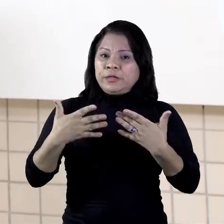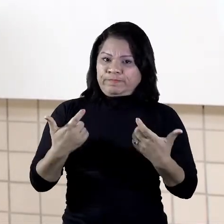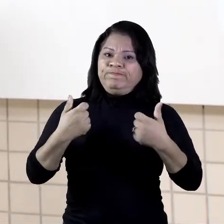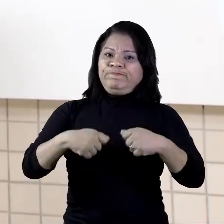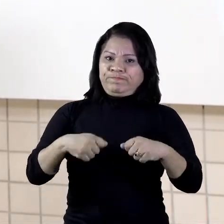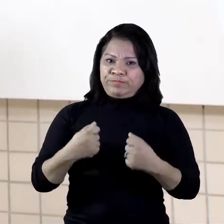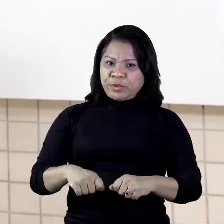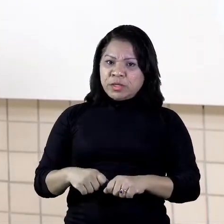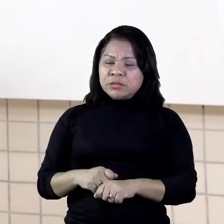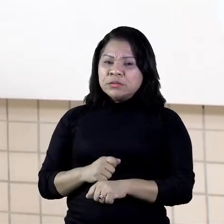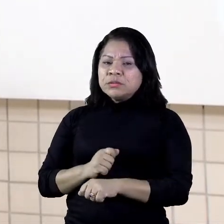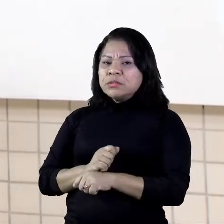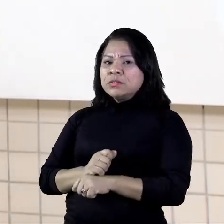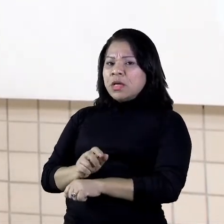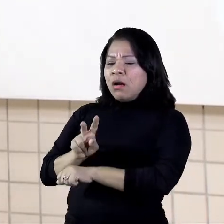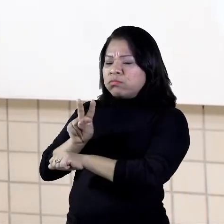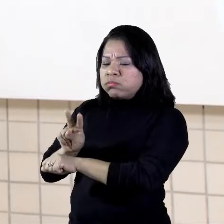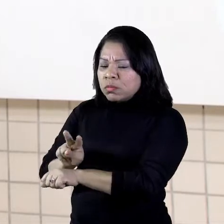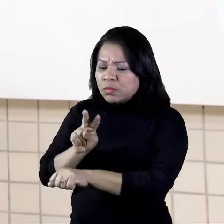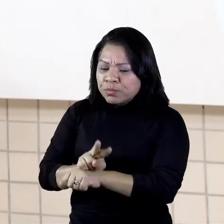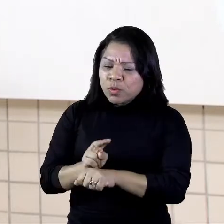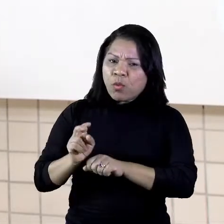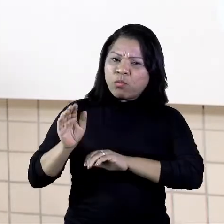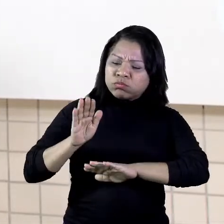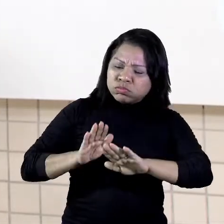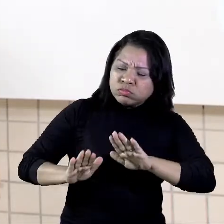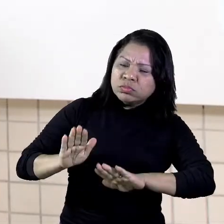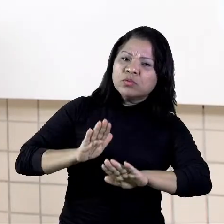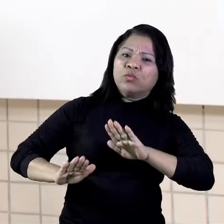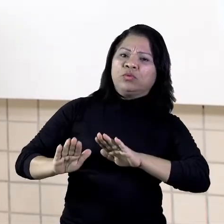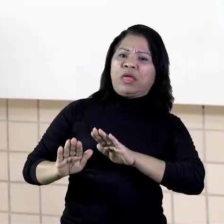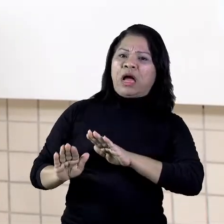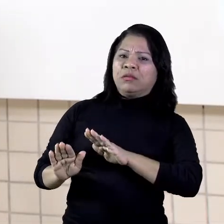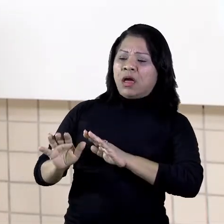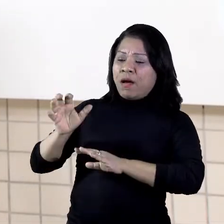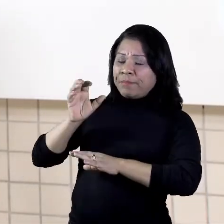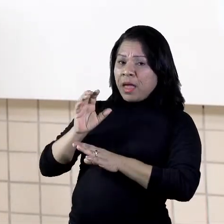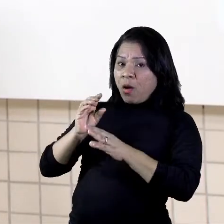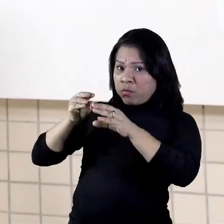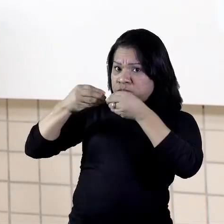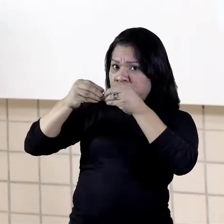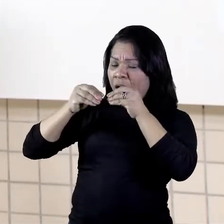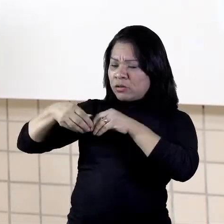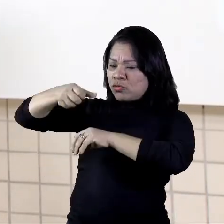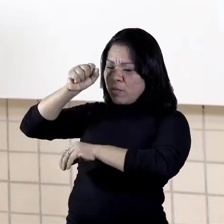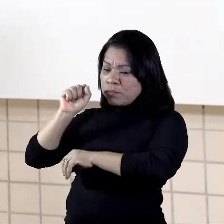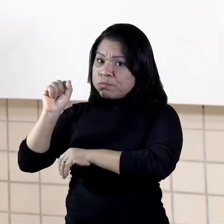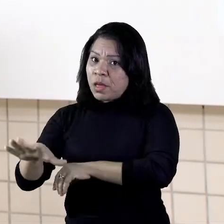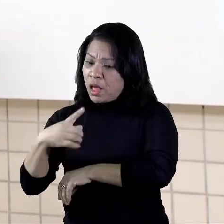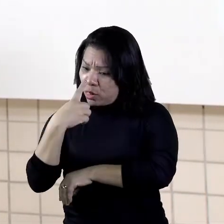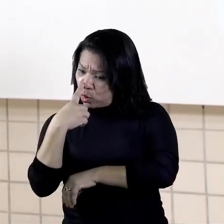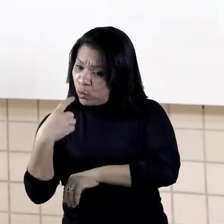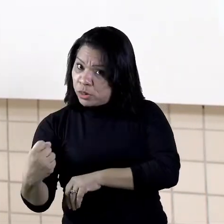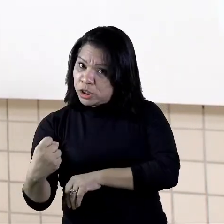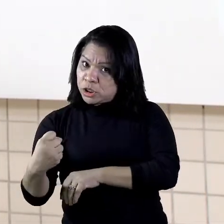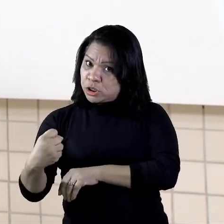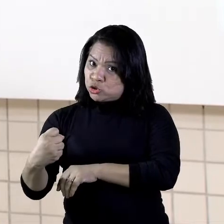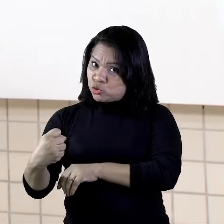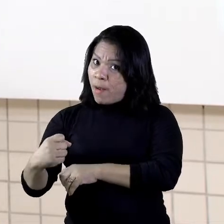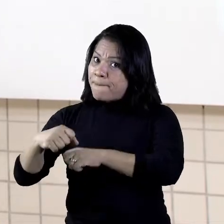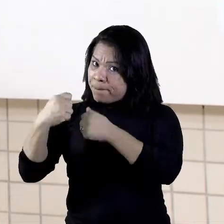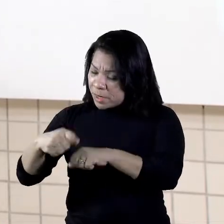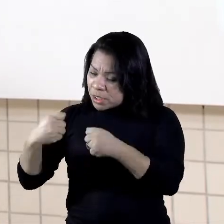na hora de descartar qualquer produto feito de plástico. Lixo é na lixeira?